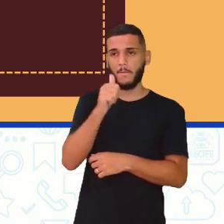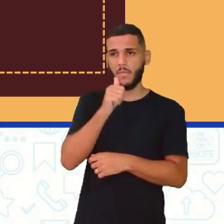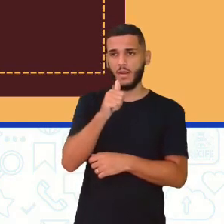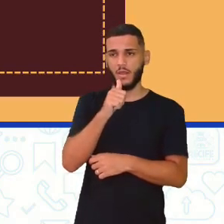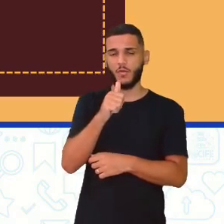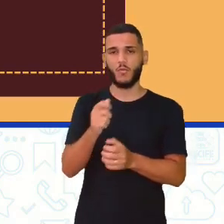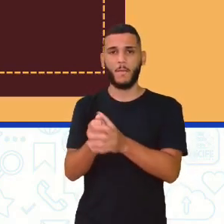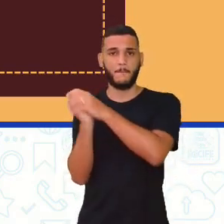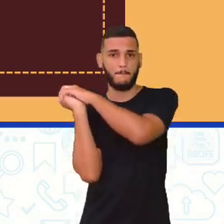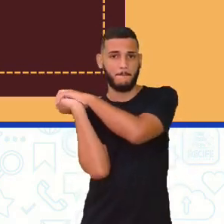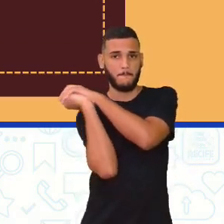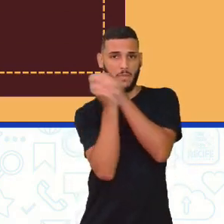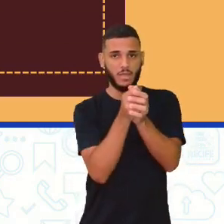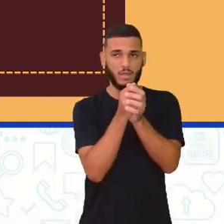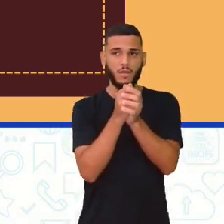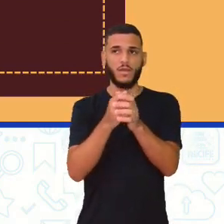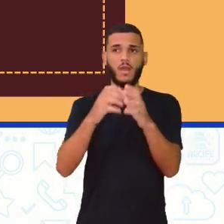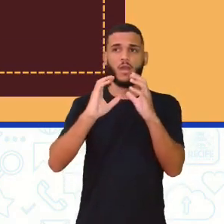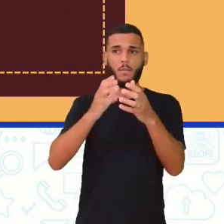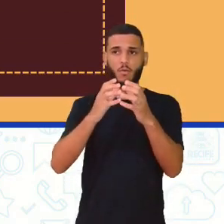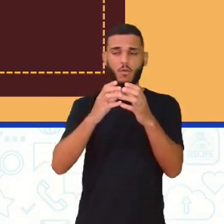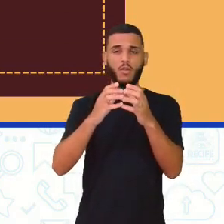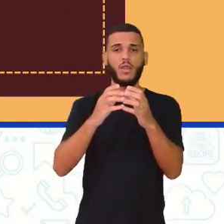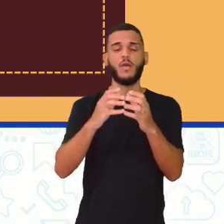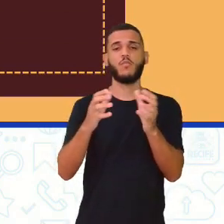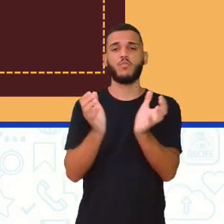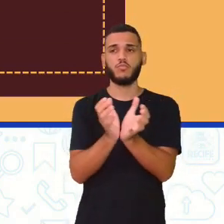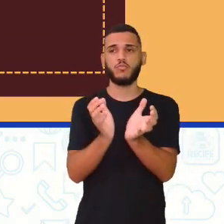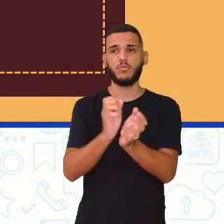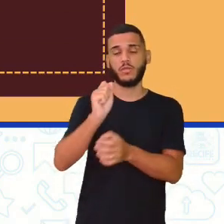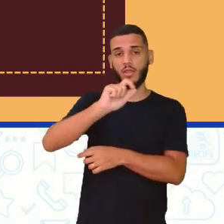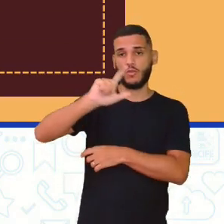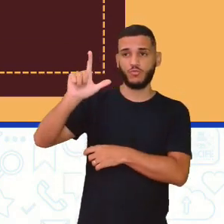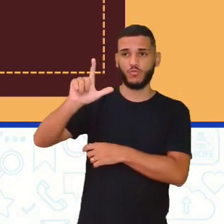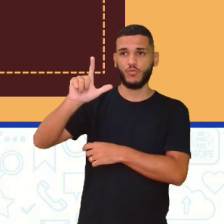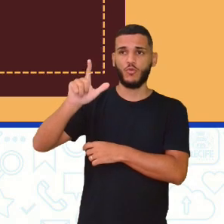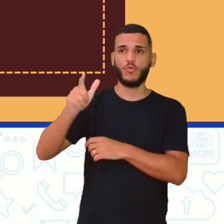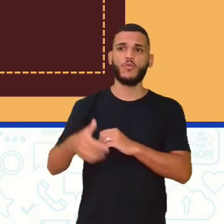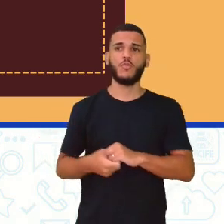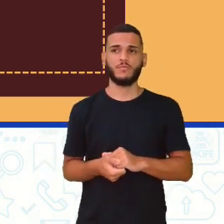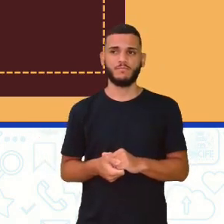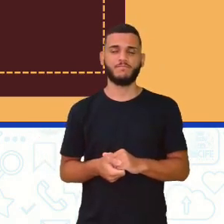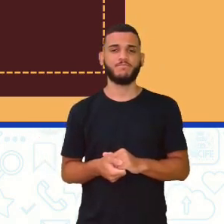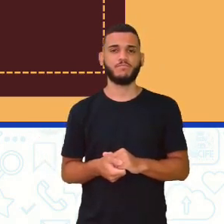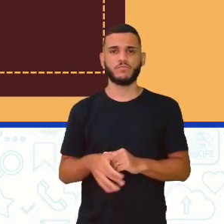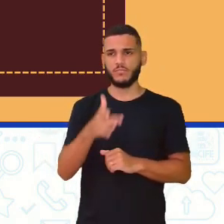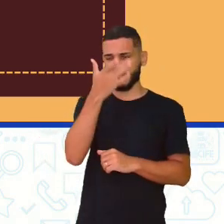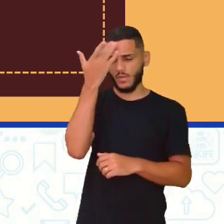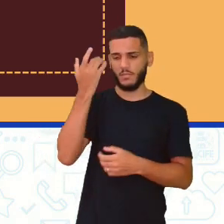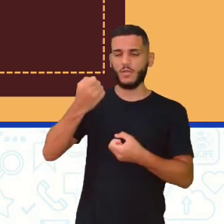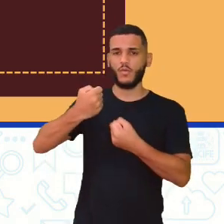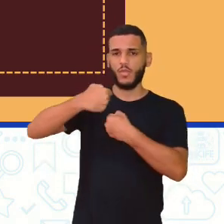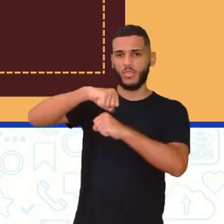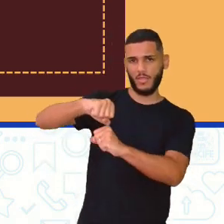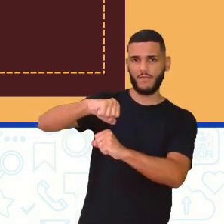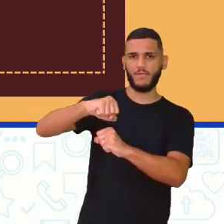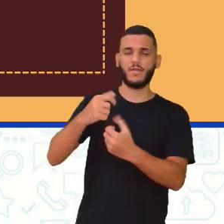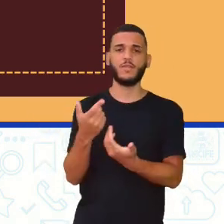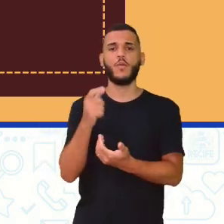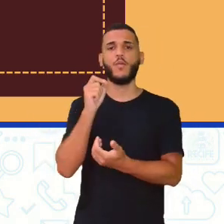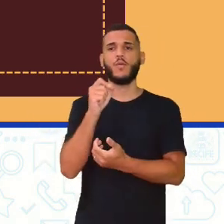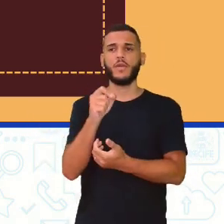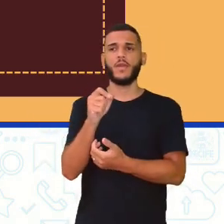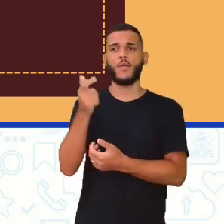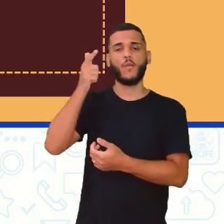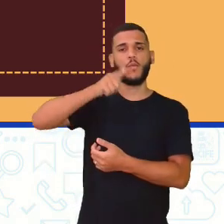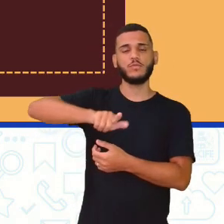rebateu, né? A equipe de azul lança. E aí, ó, os defensores lá, o carinha tentando recuperar